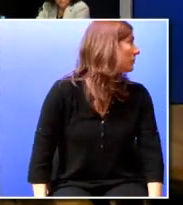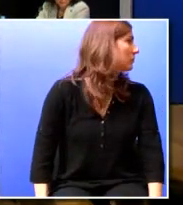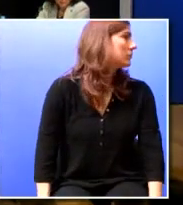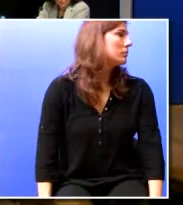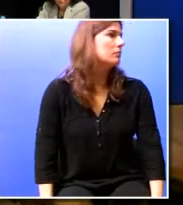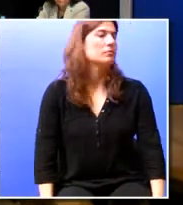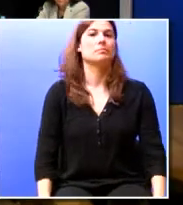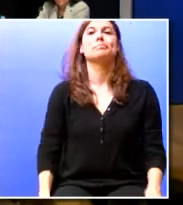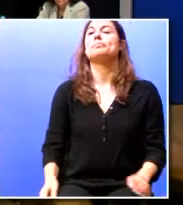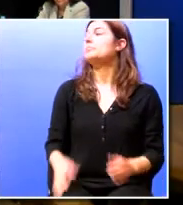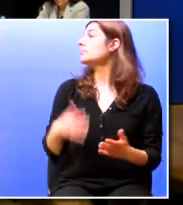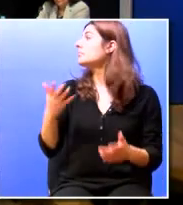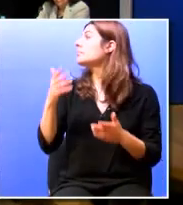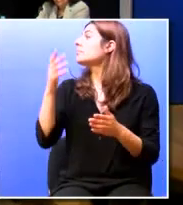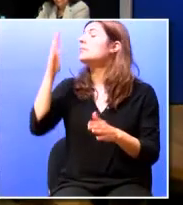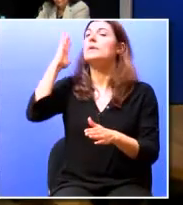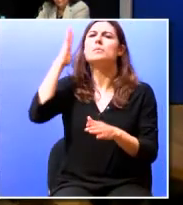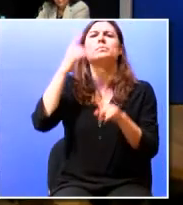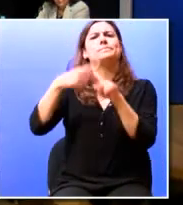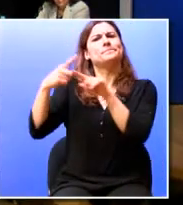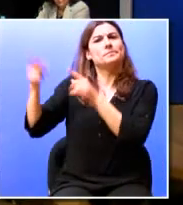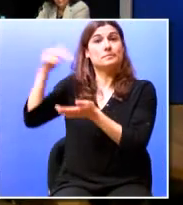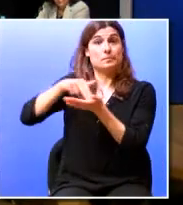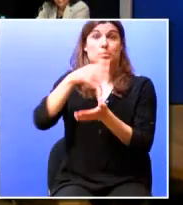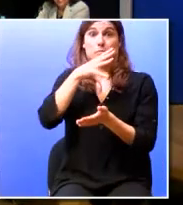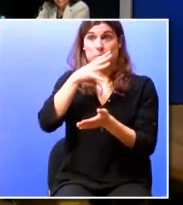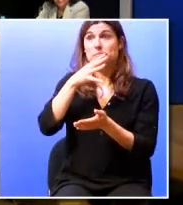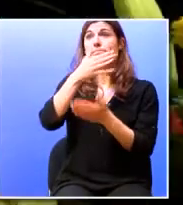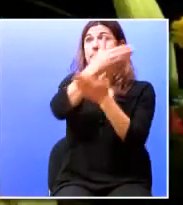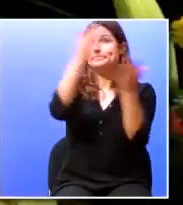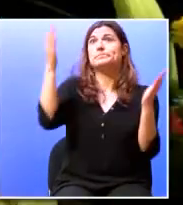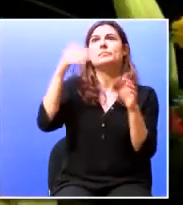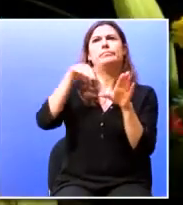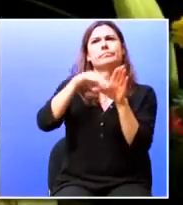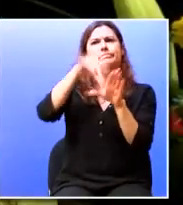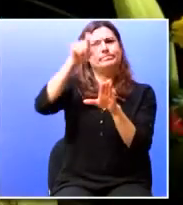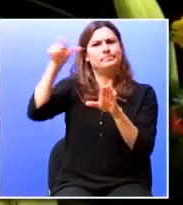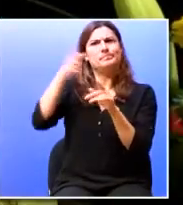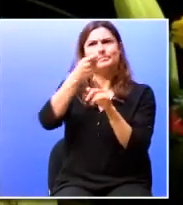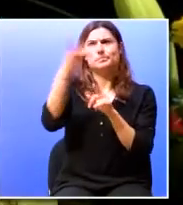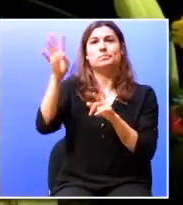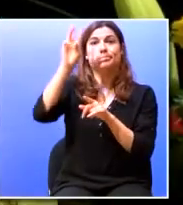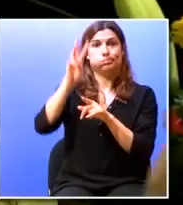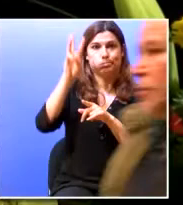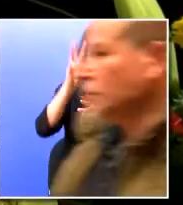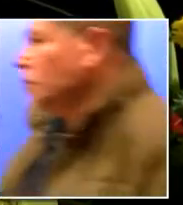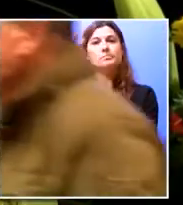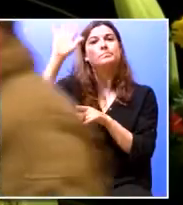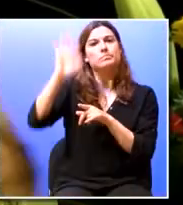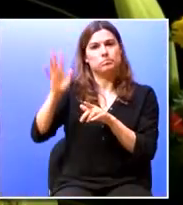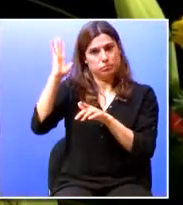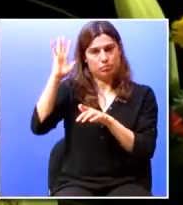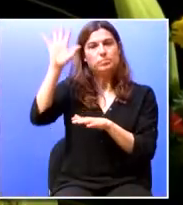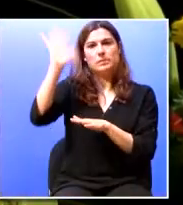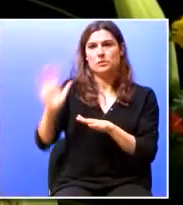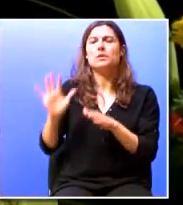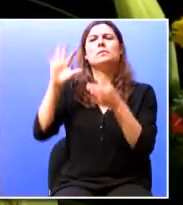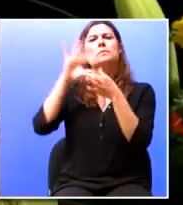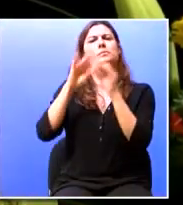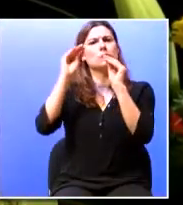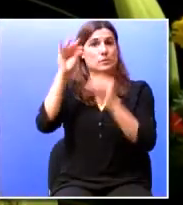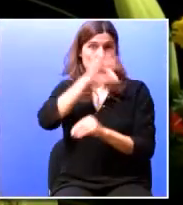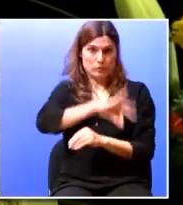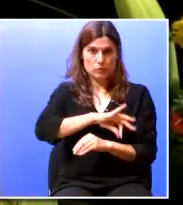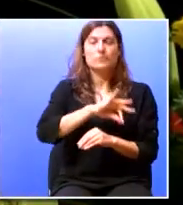caros conferencistas e oradores, caros participantes do 3º Congresso Nacional de Formação Profissional,